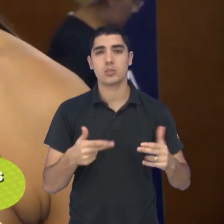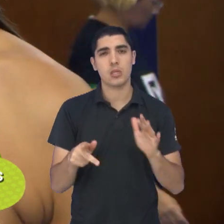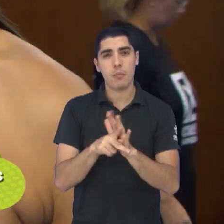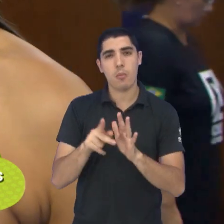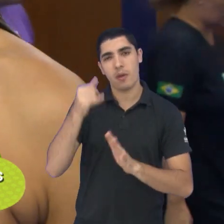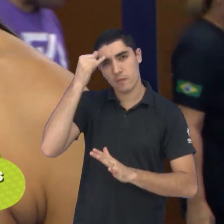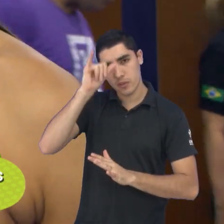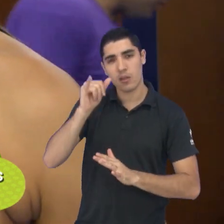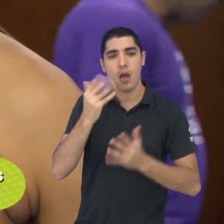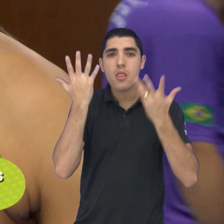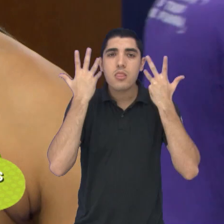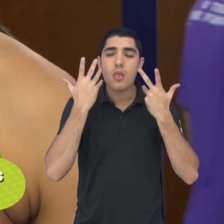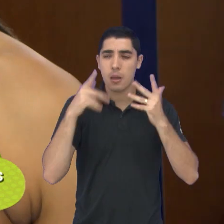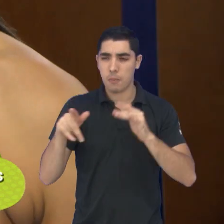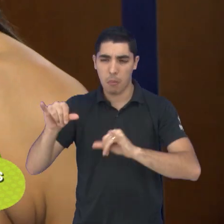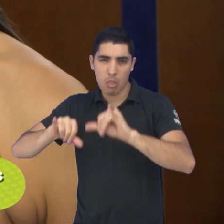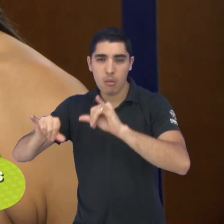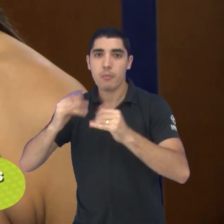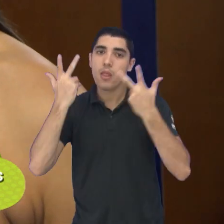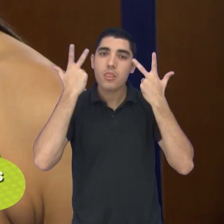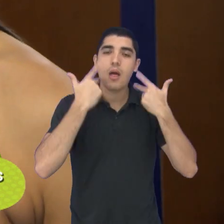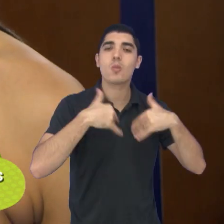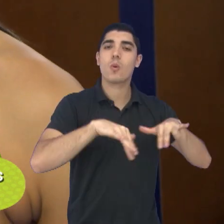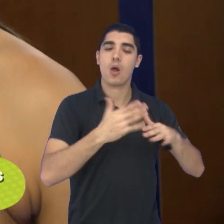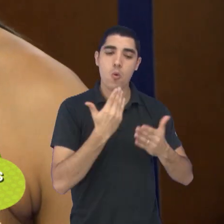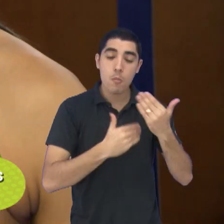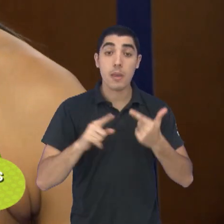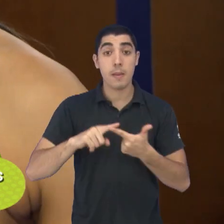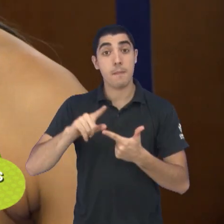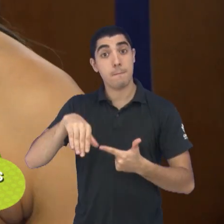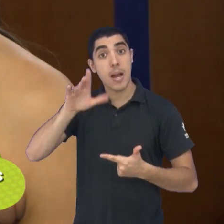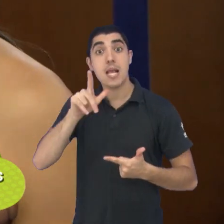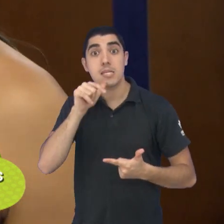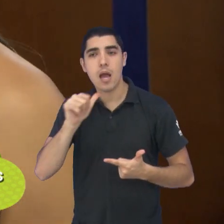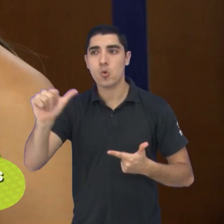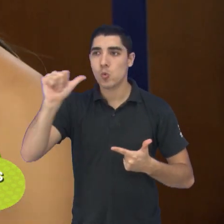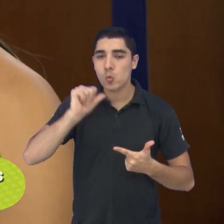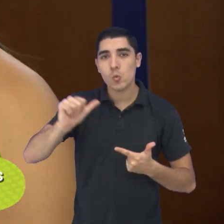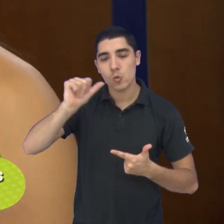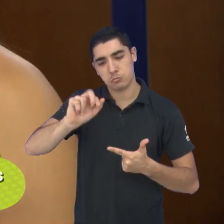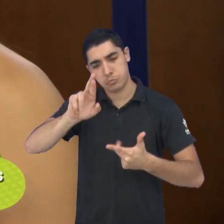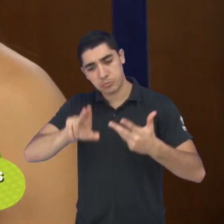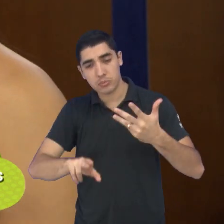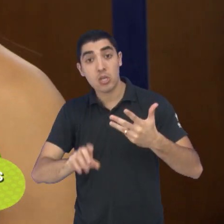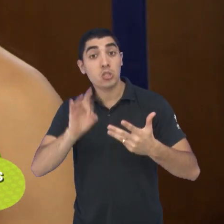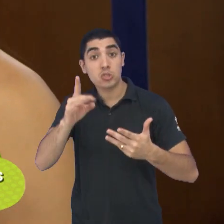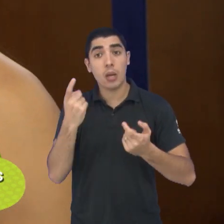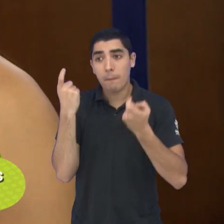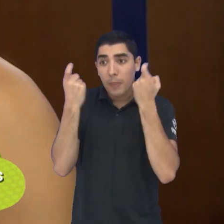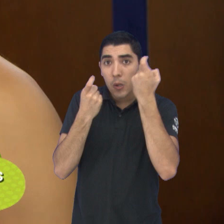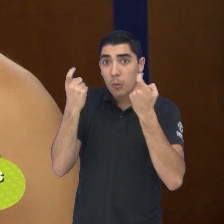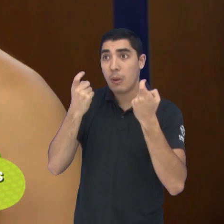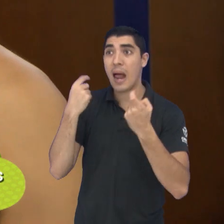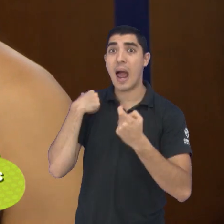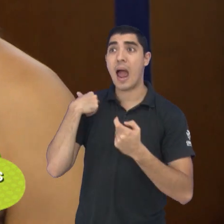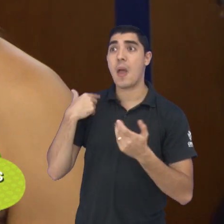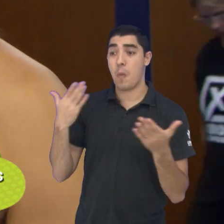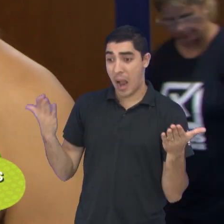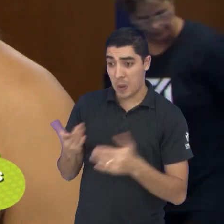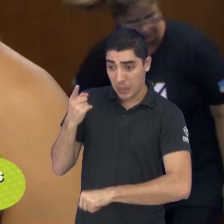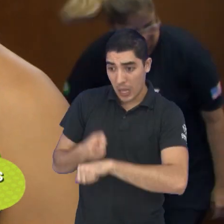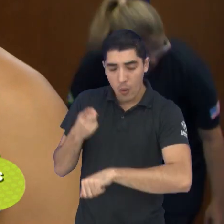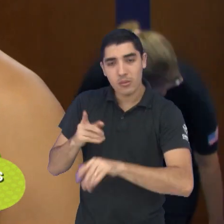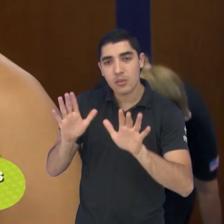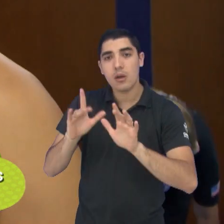alimentos mais coloridos, aumentar a ingestão de água. E não pensar somente nos resultados a longo prazo, né? Pensar na qualidade